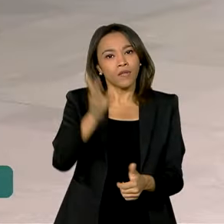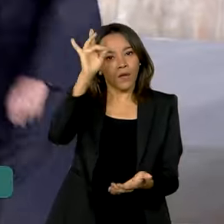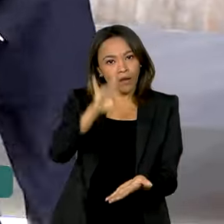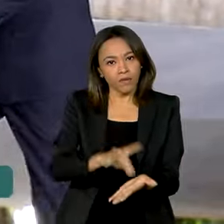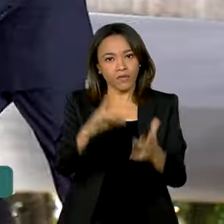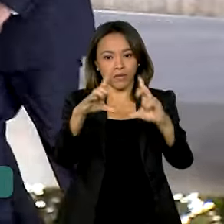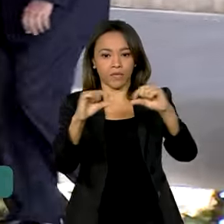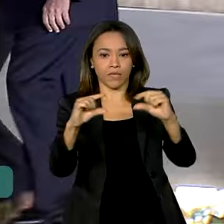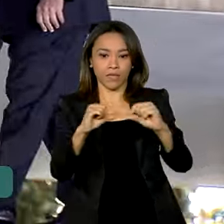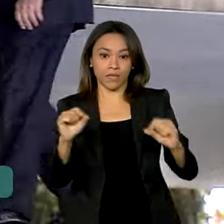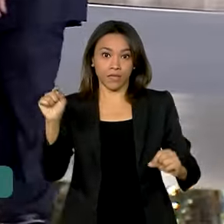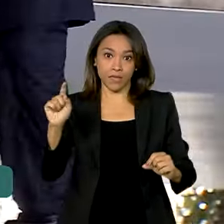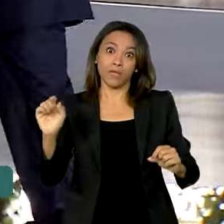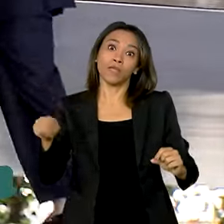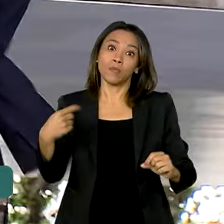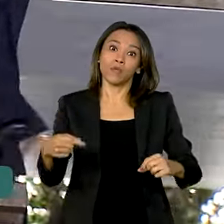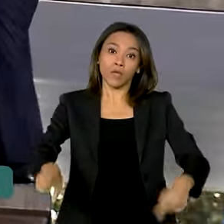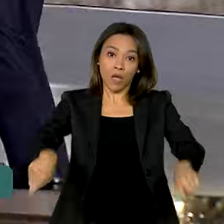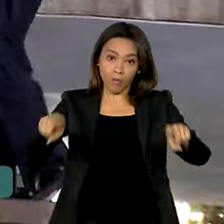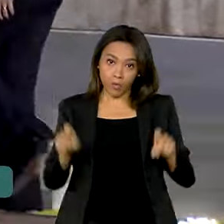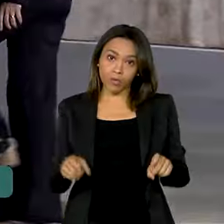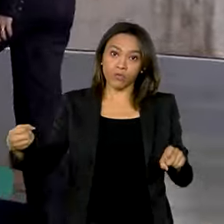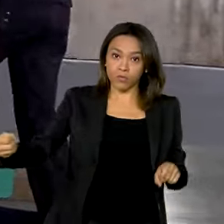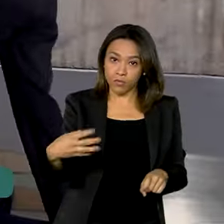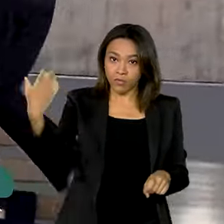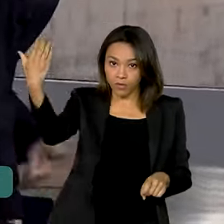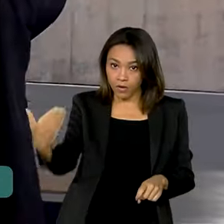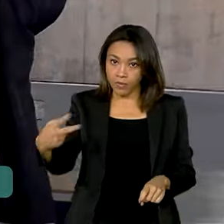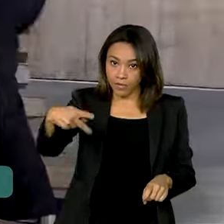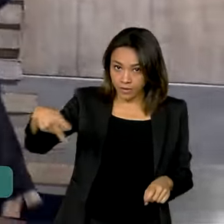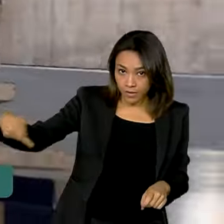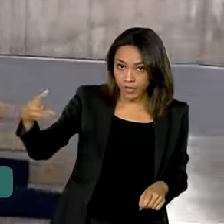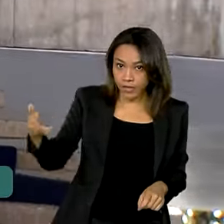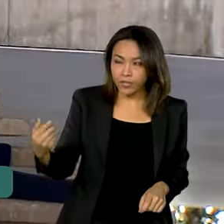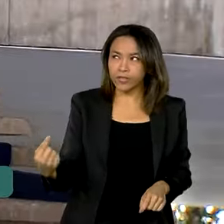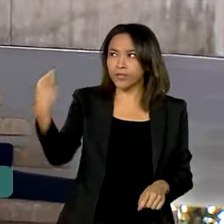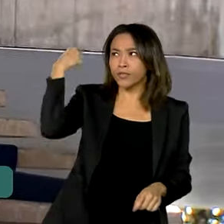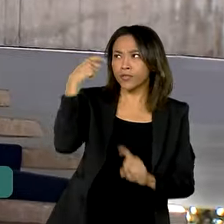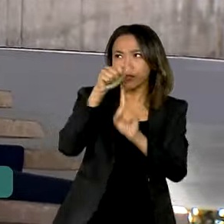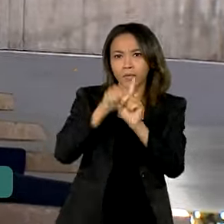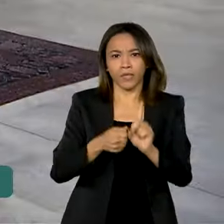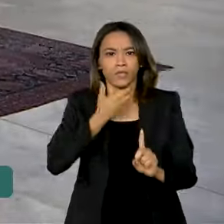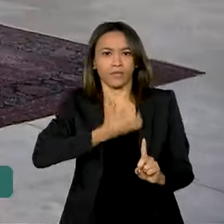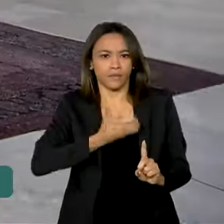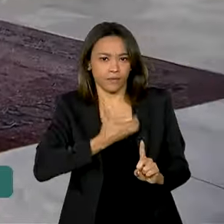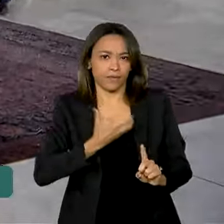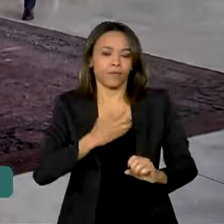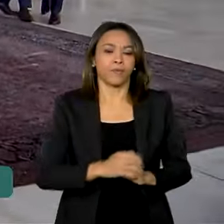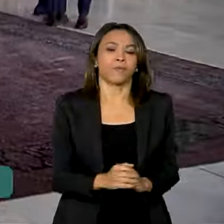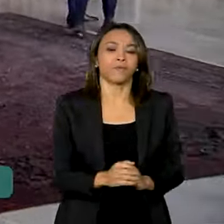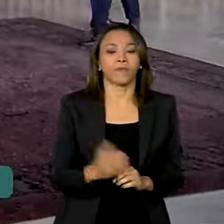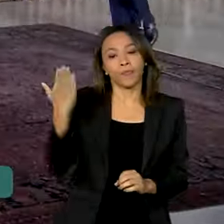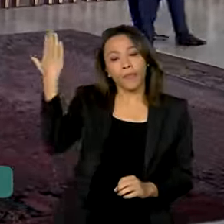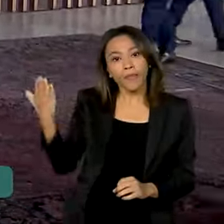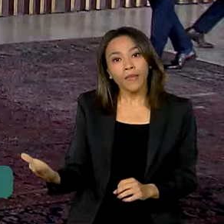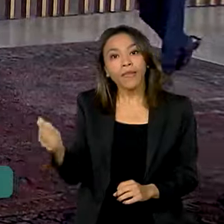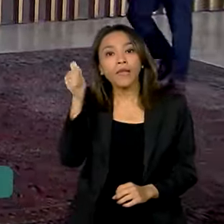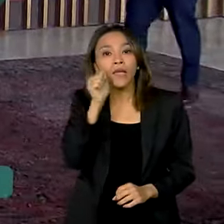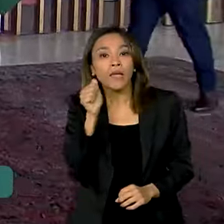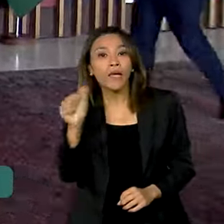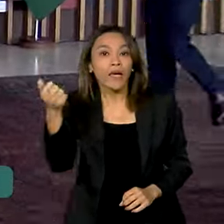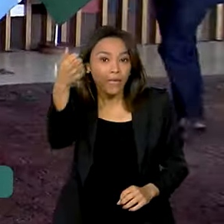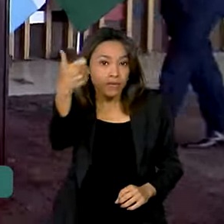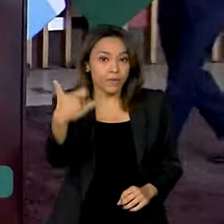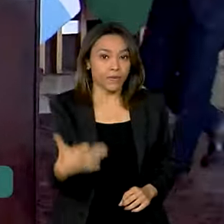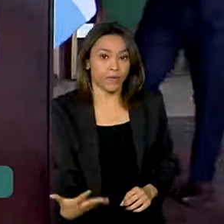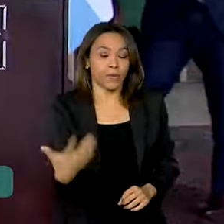Brasília após a posse de Javier Milley na presidência do país vizinho em dezembro do ano passado. Diana Mondino afirmou que